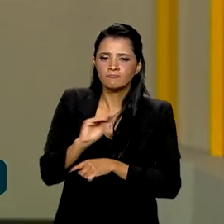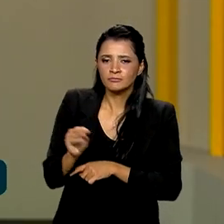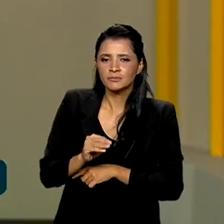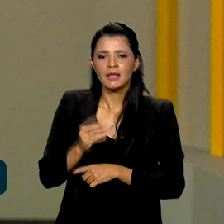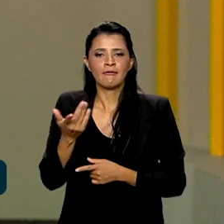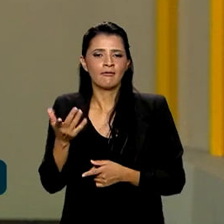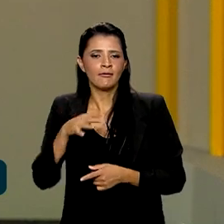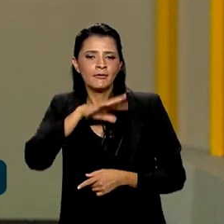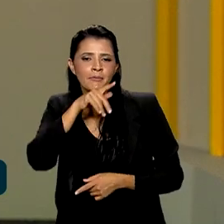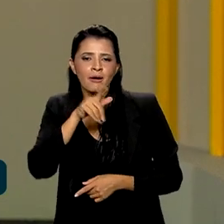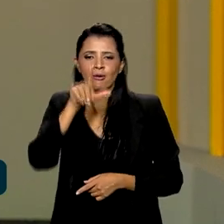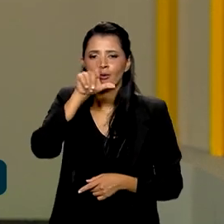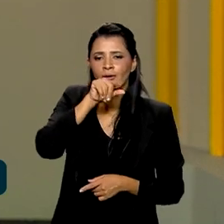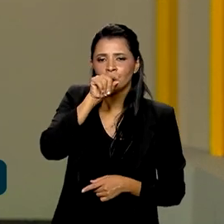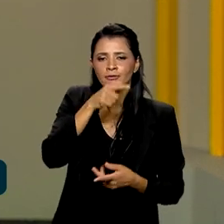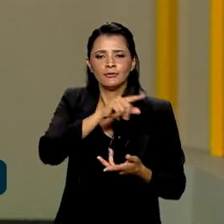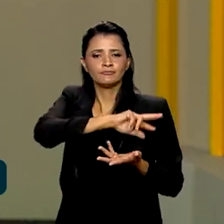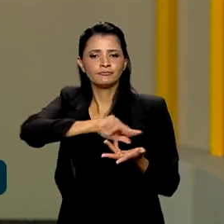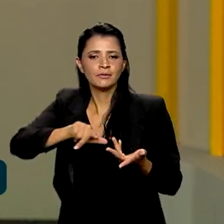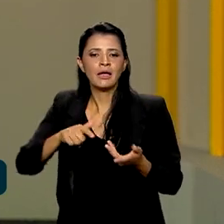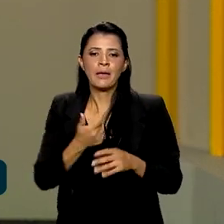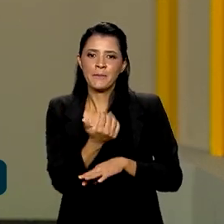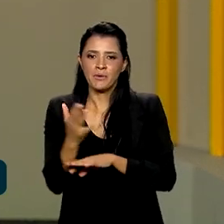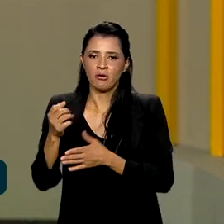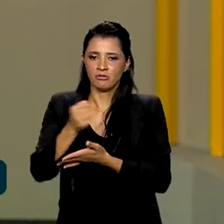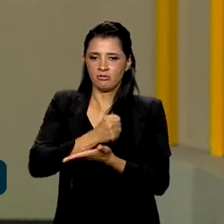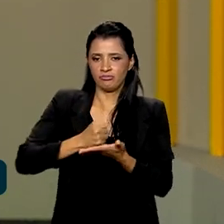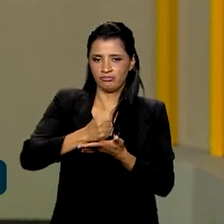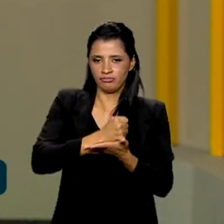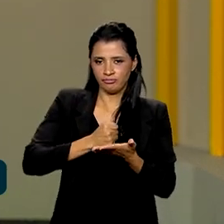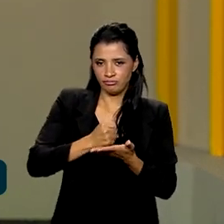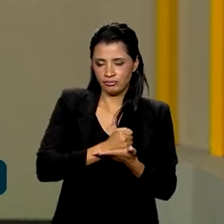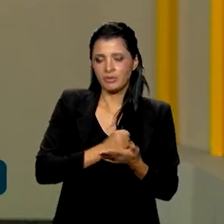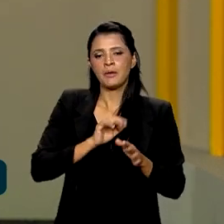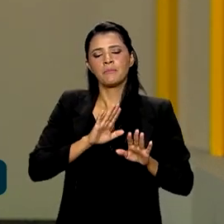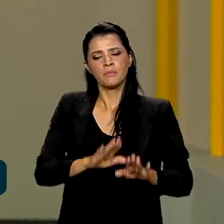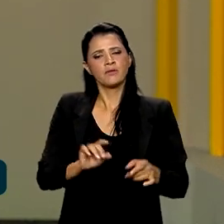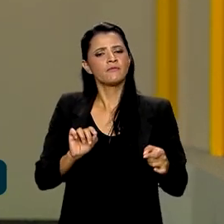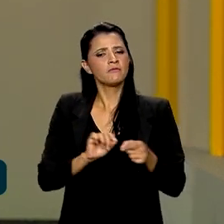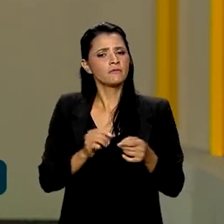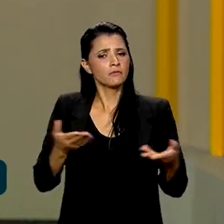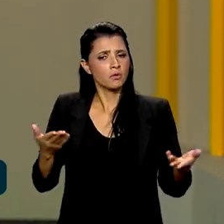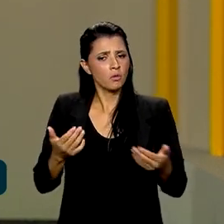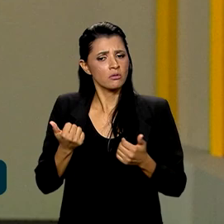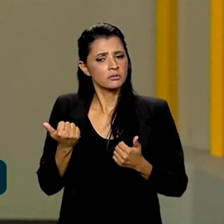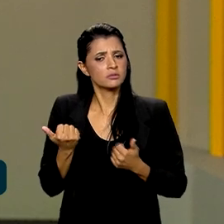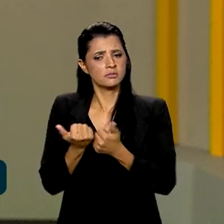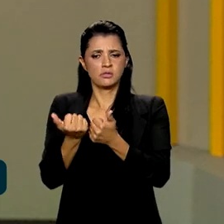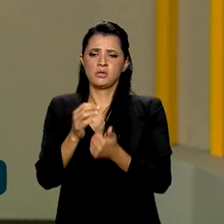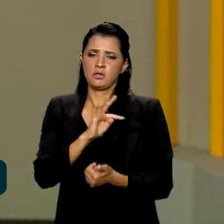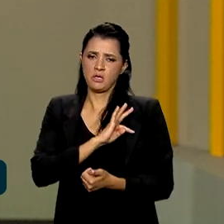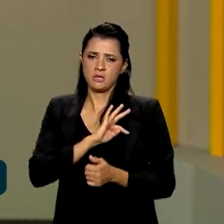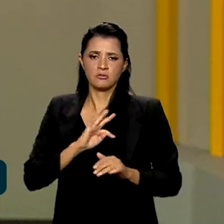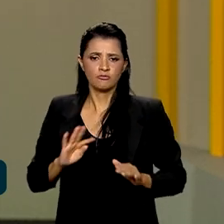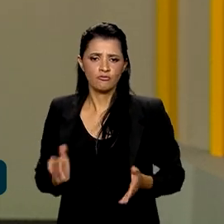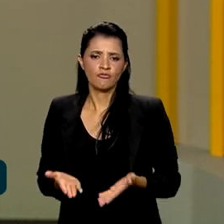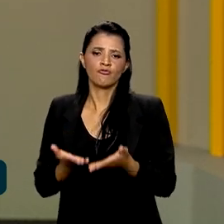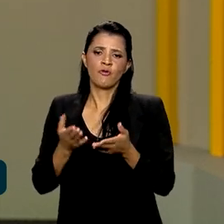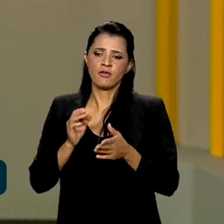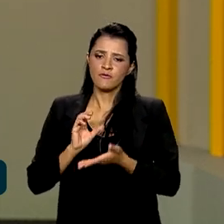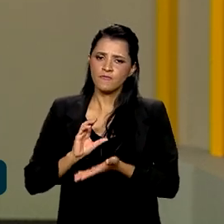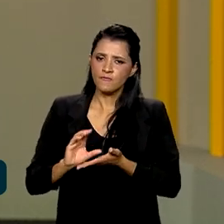galinhas, patos e plantas medicinais. O que nós vamos fazer agora é dar assistência técnica, fomento, ou seja,